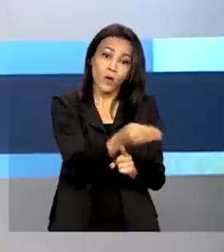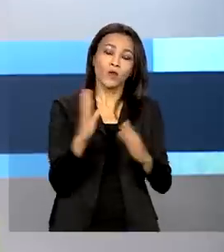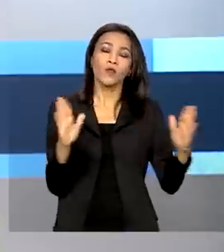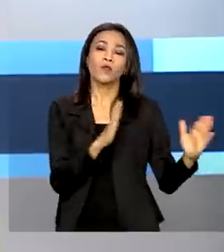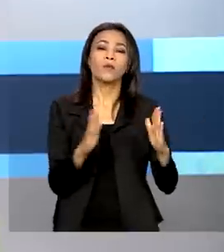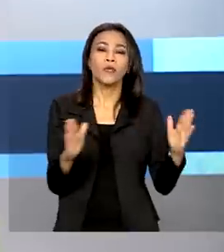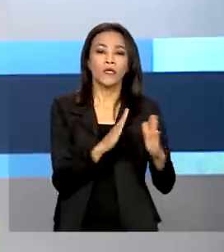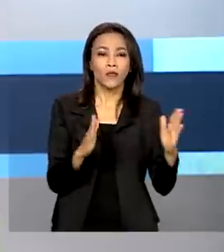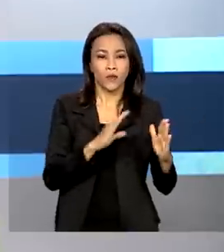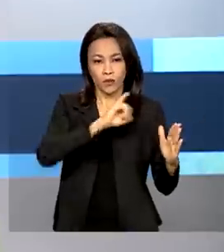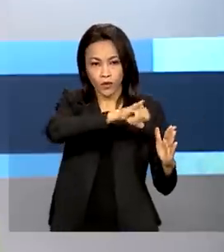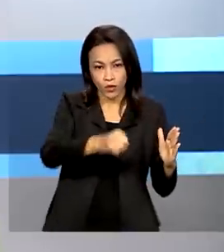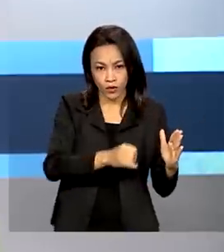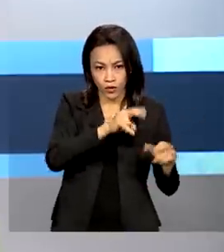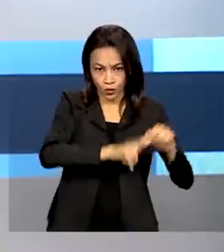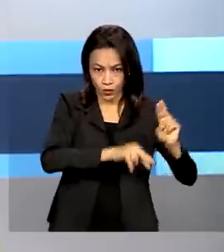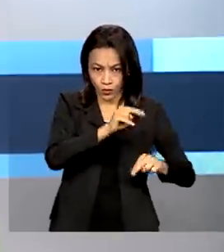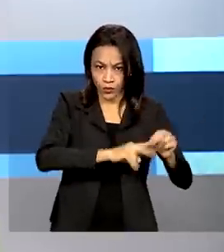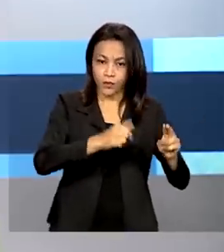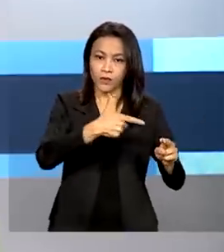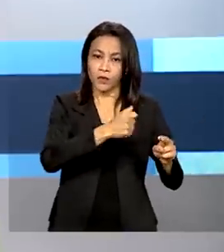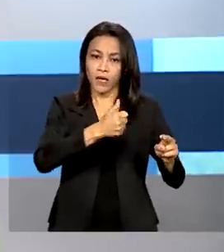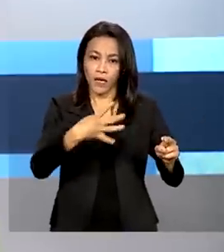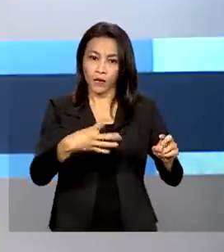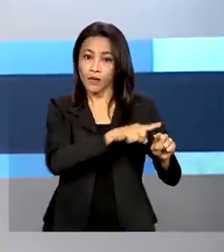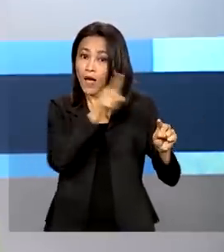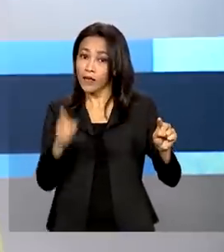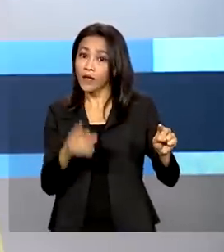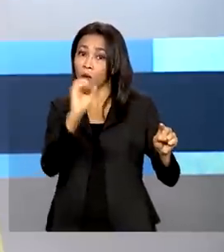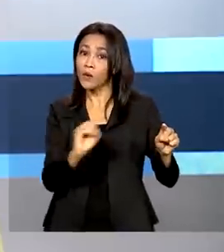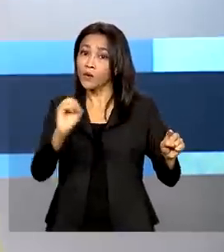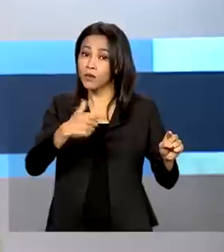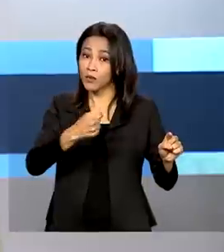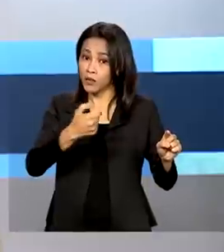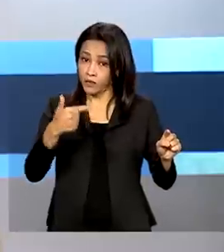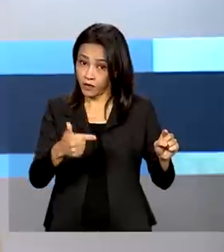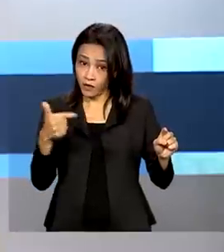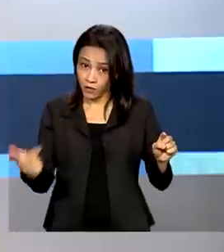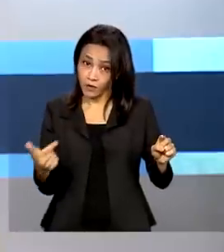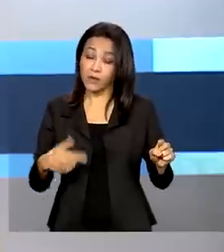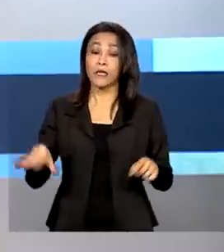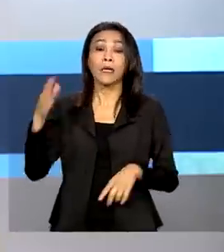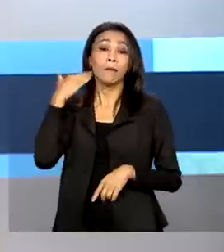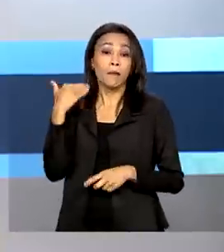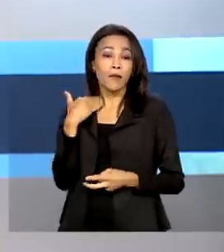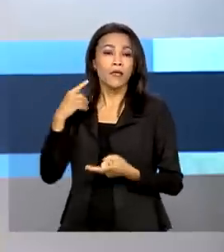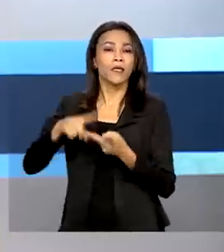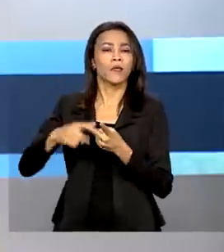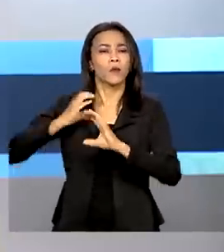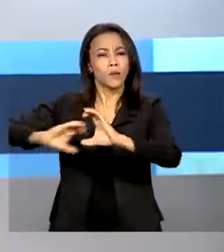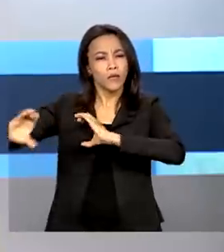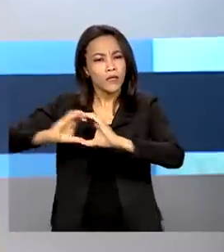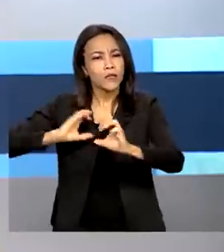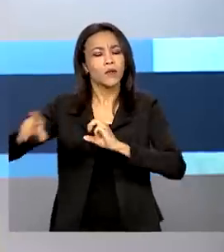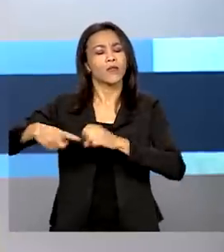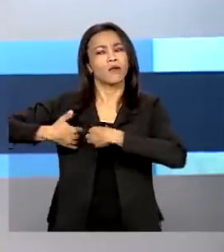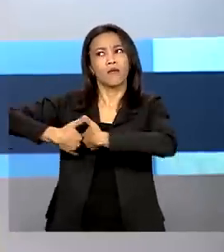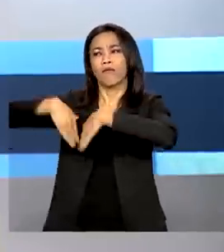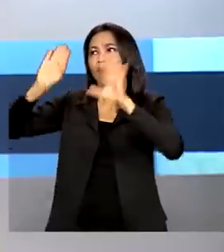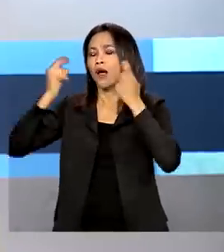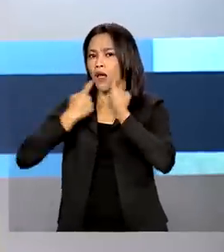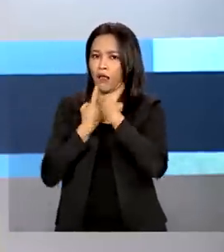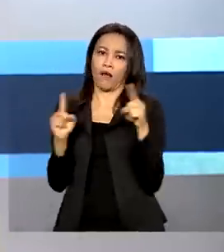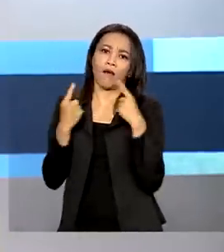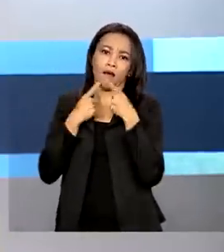até outubro de 2022. Bancos, operadoras de telecomunicação e transporte aéreo são os setores mais reclamados.